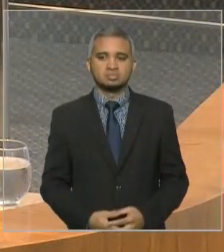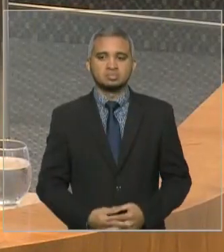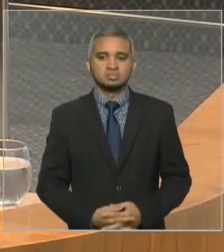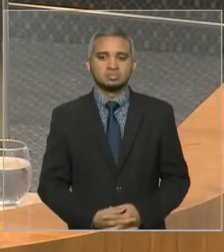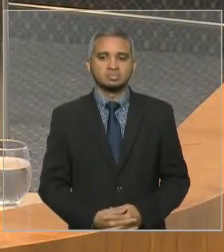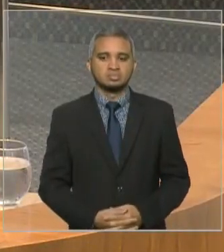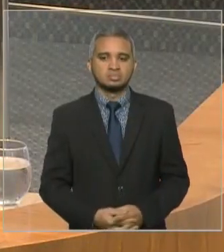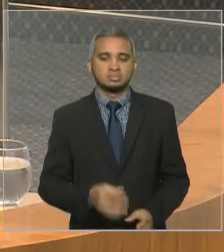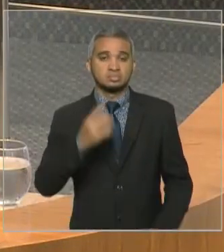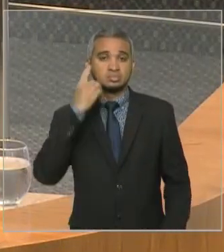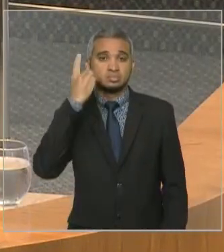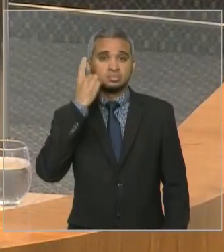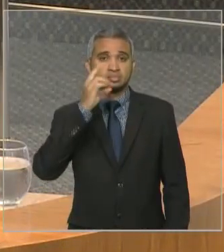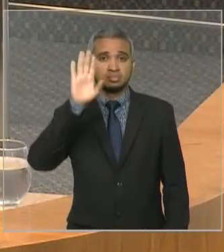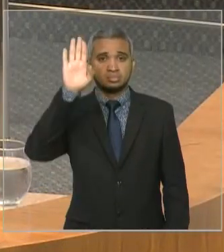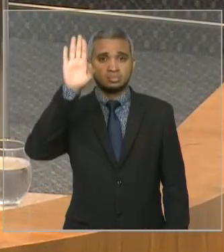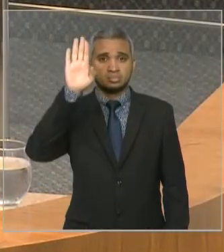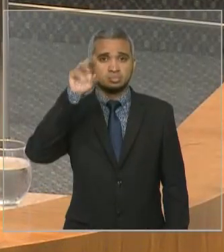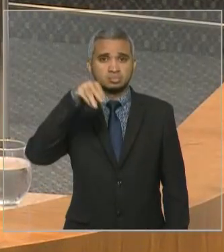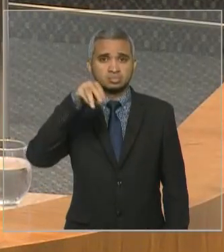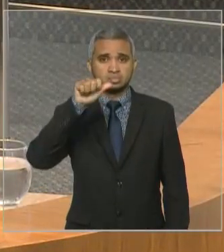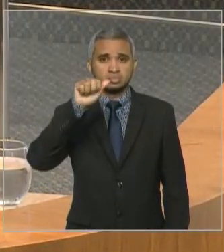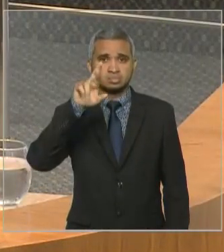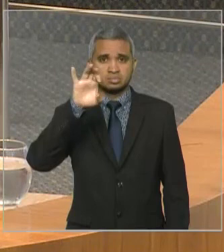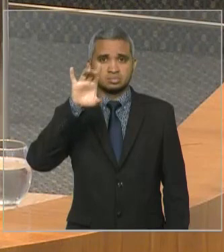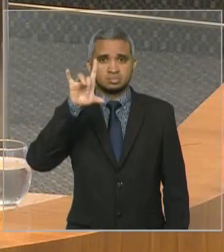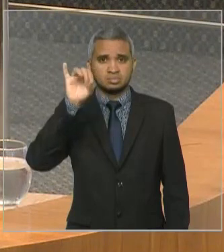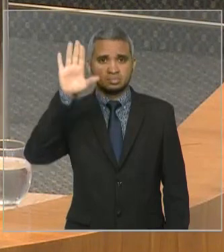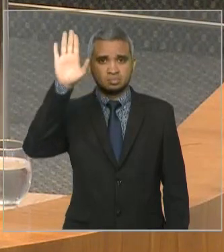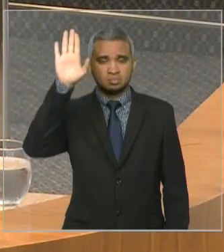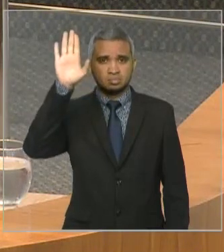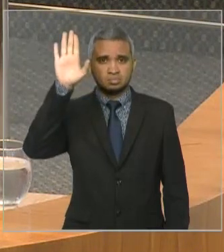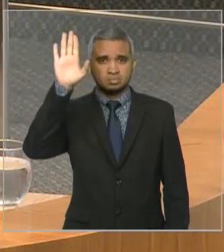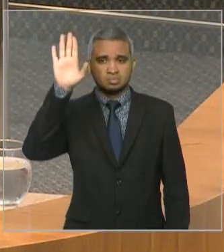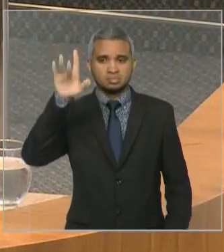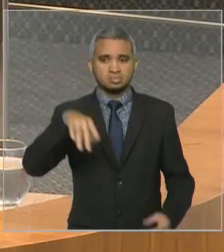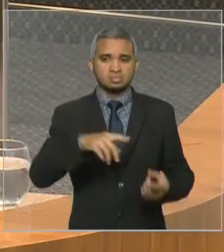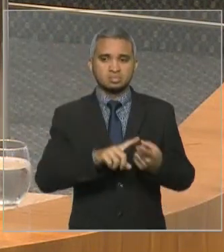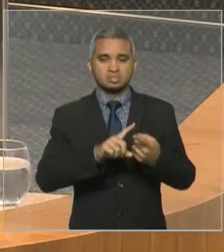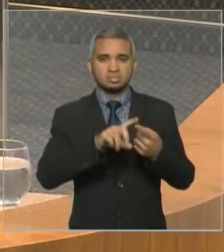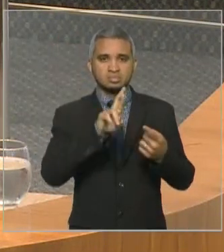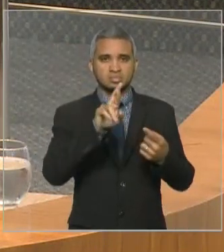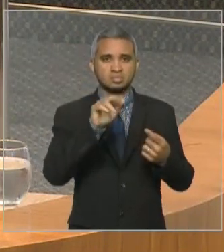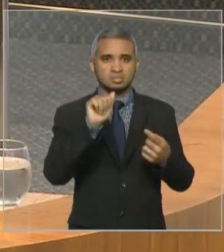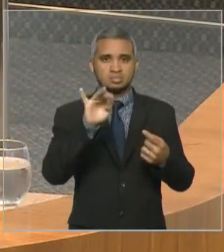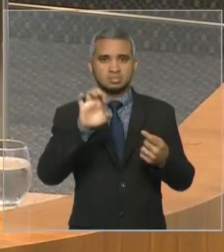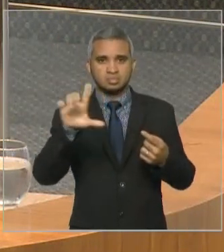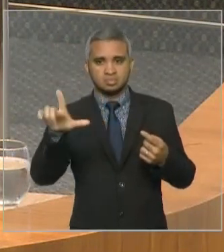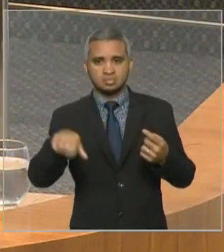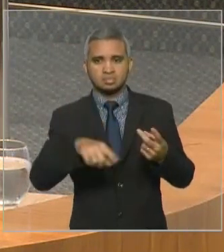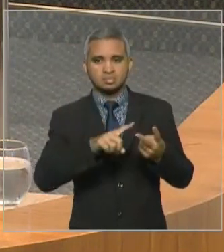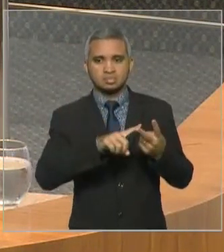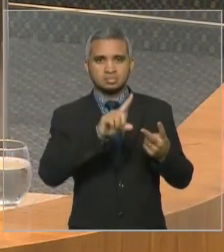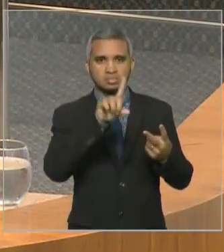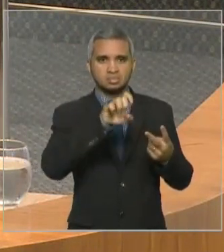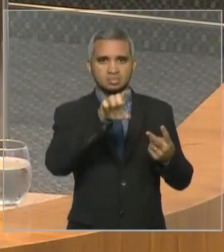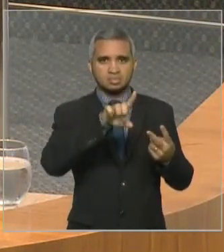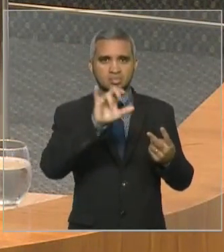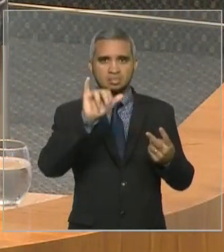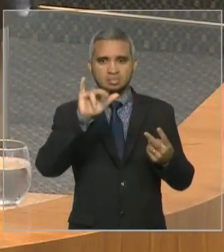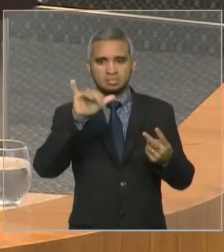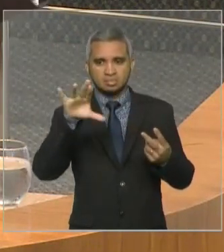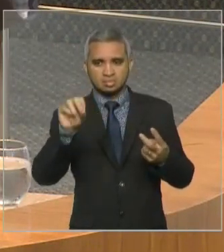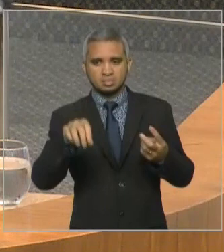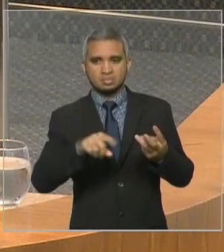Eu vou conceder ainda ao deputado Rafael, ao deputado Mácio e ao deputado Zé Inácio. Aí agradeço a todos, mas não